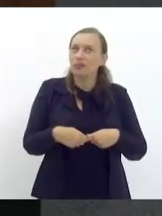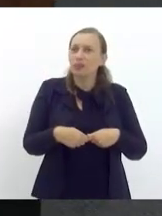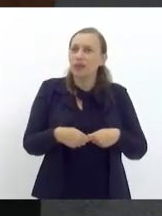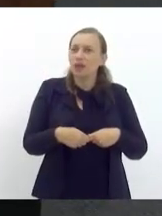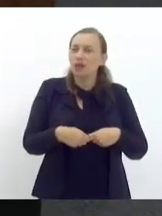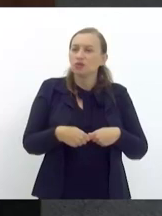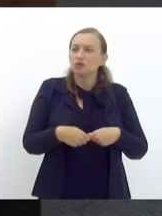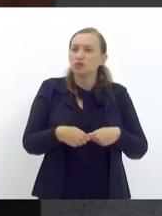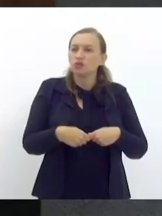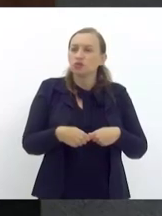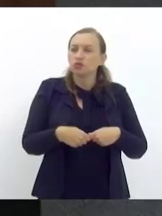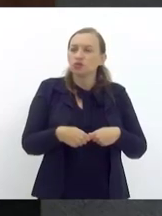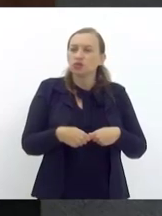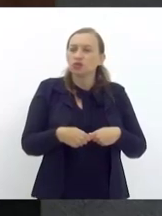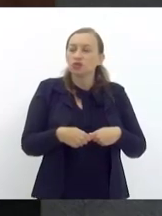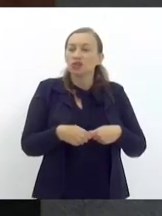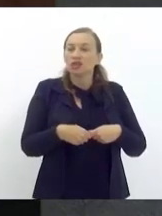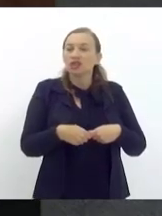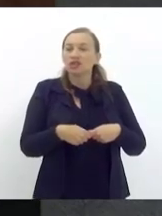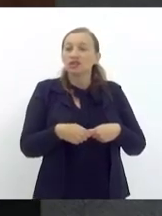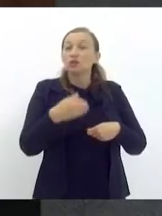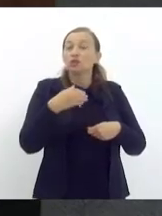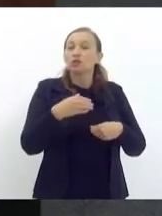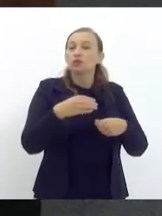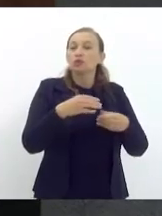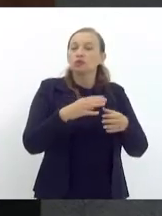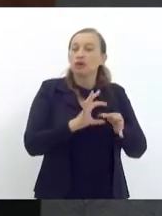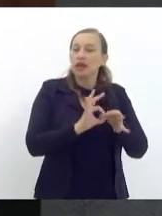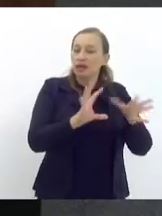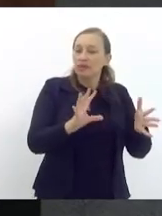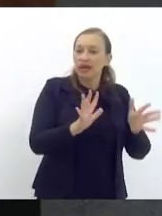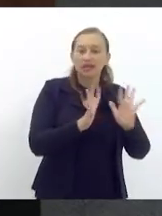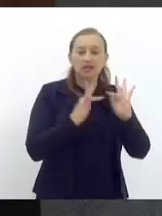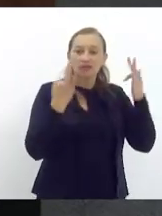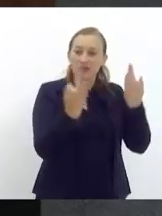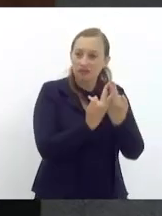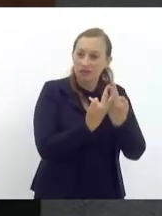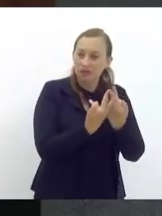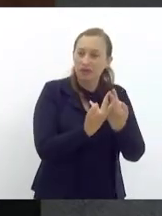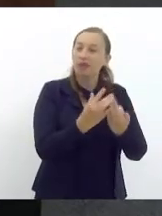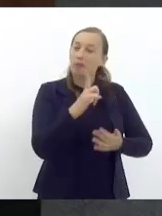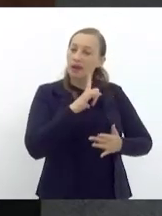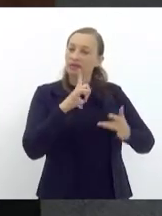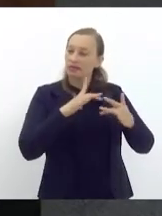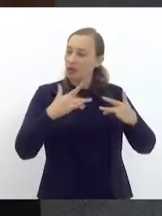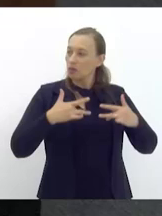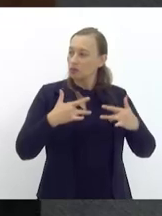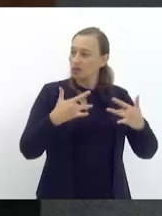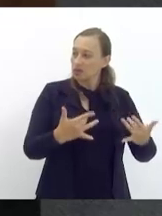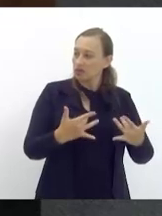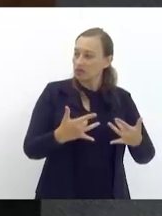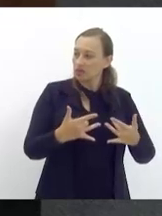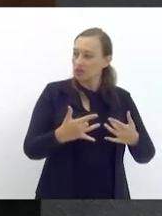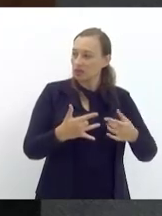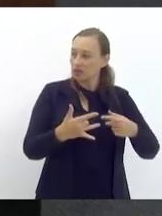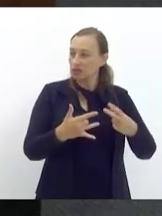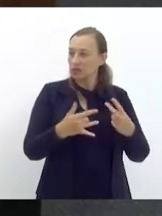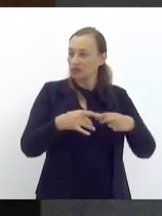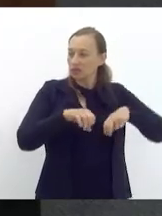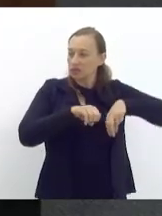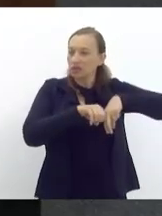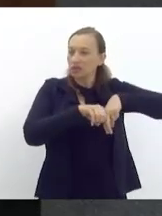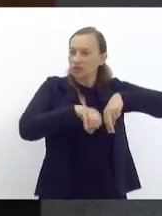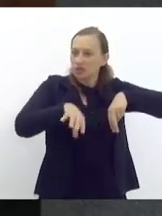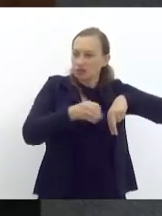autorização familiar para que houvesse o transplante e à medida que a população brasileira